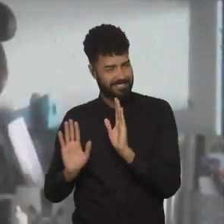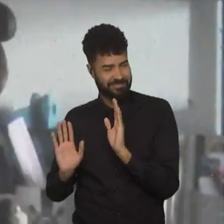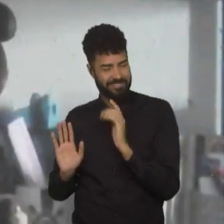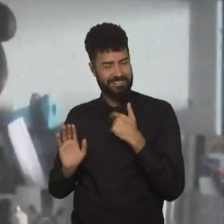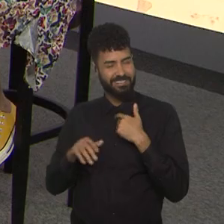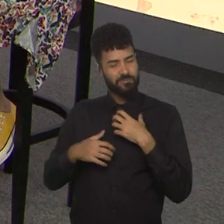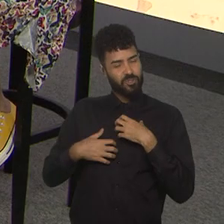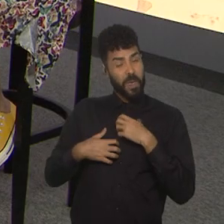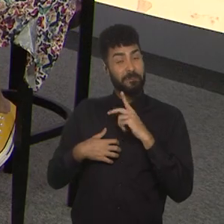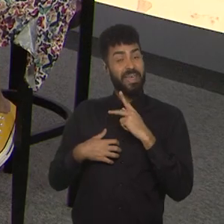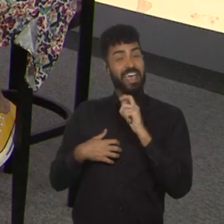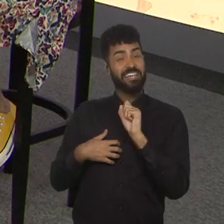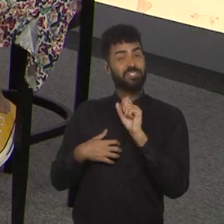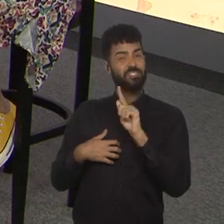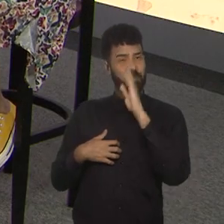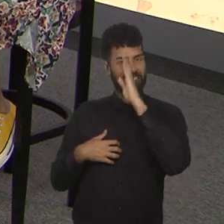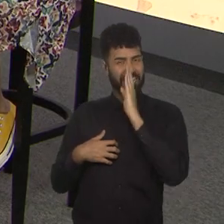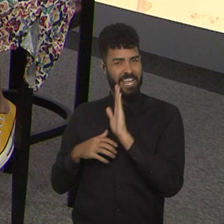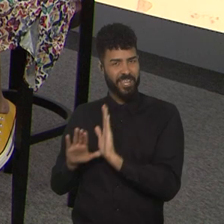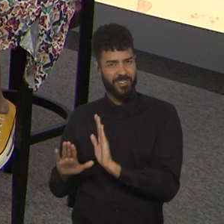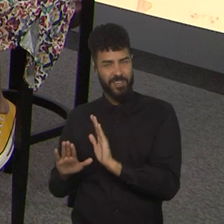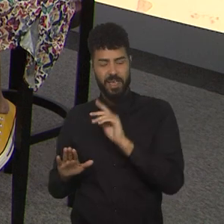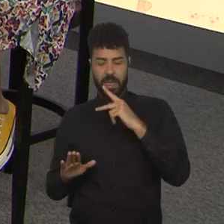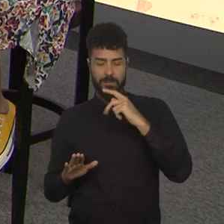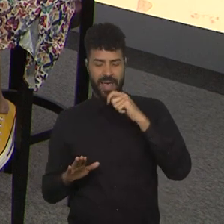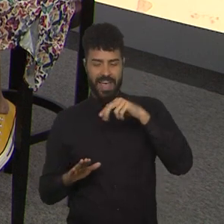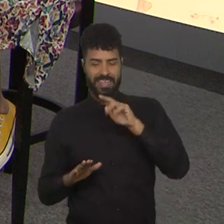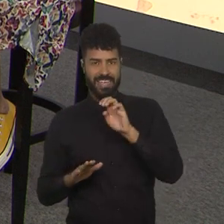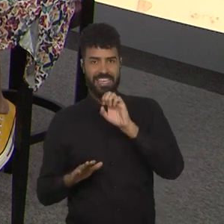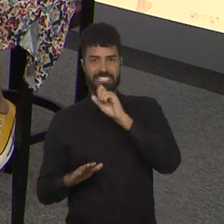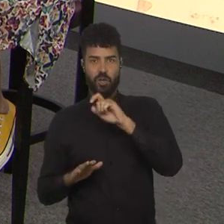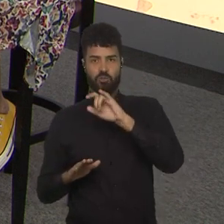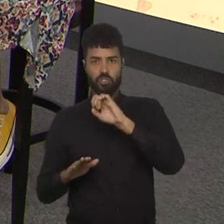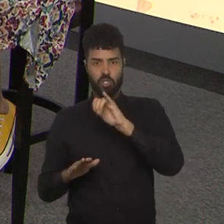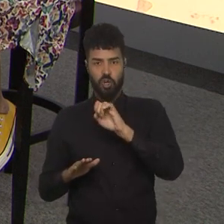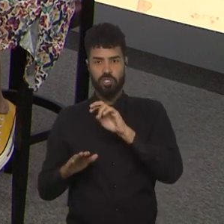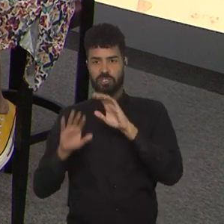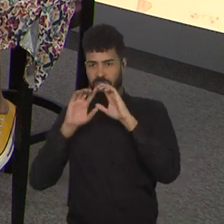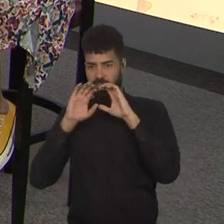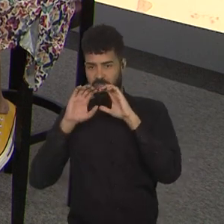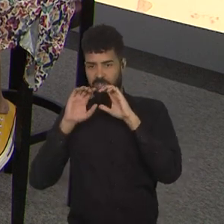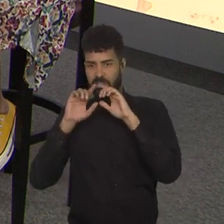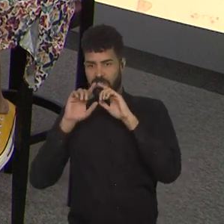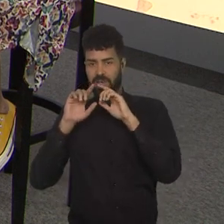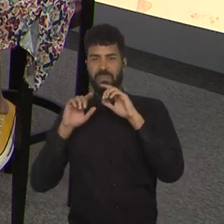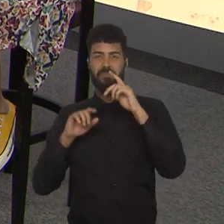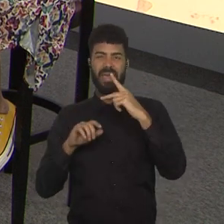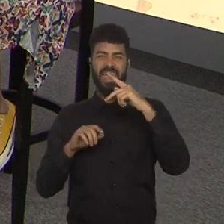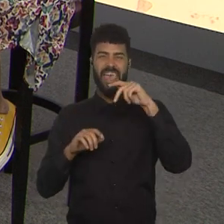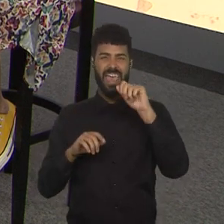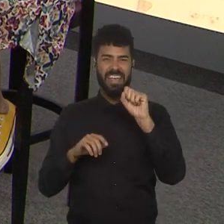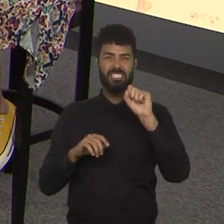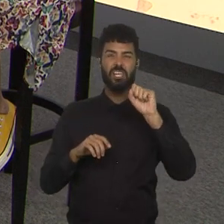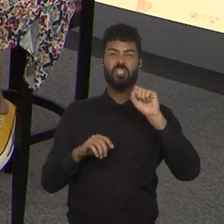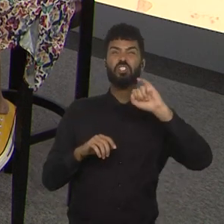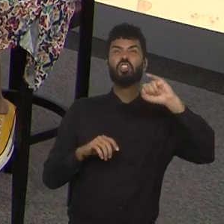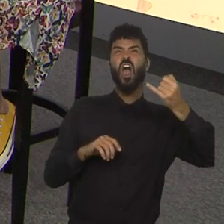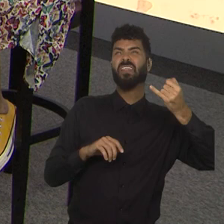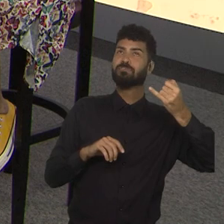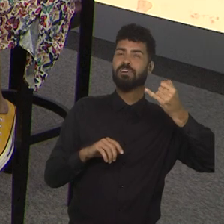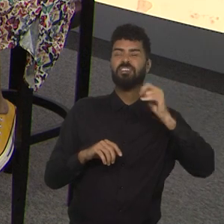aí é o PSG brasileiro aqui, é o Parque São Jorge, o PSJ, eu acho feio falar PSJ, então eu falo PSG,